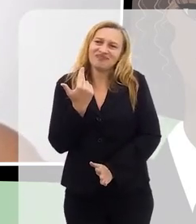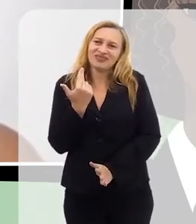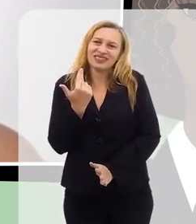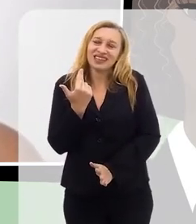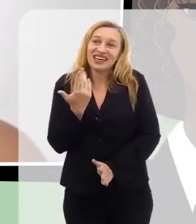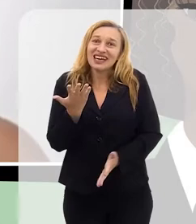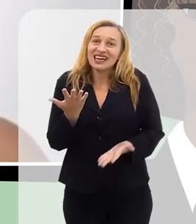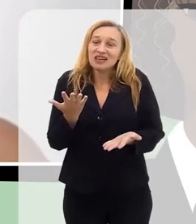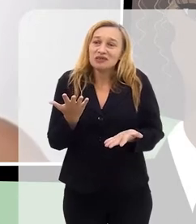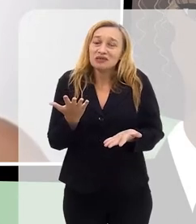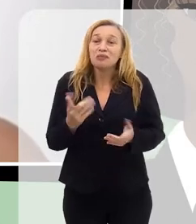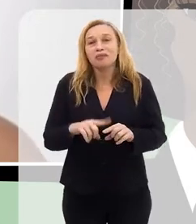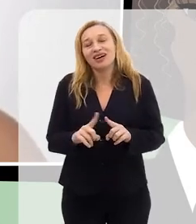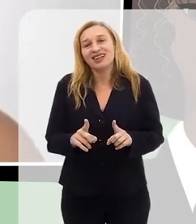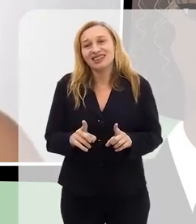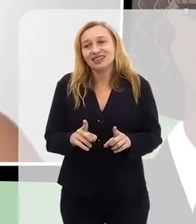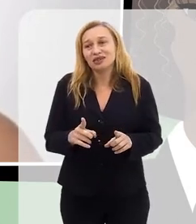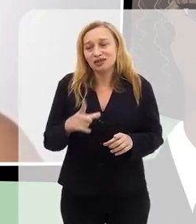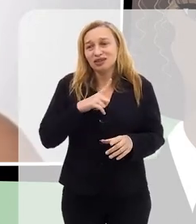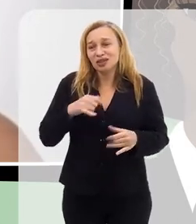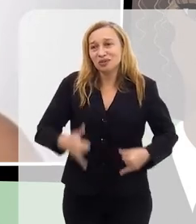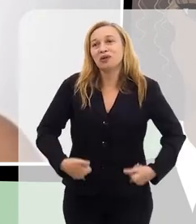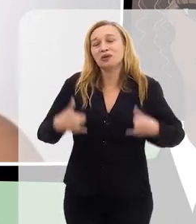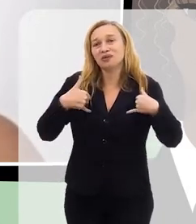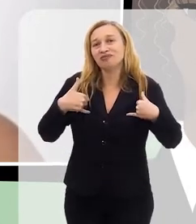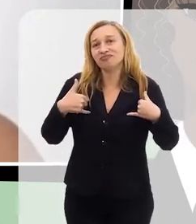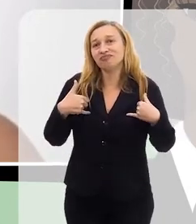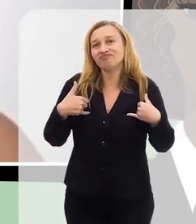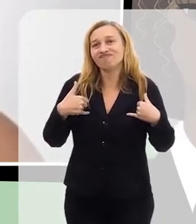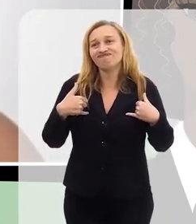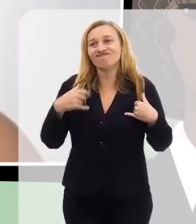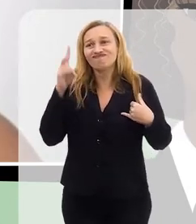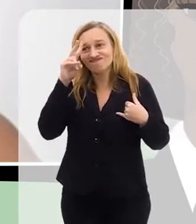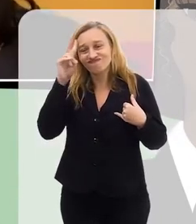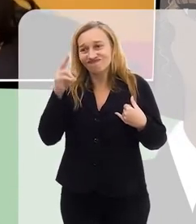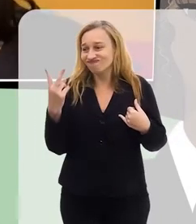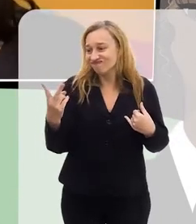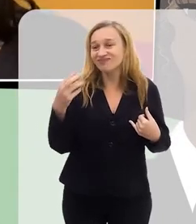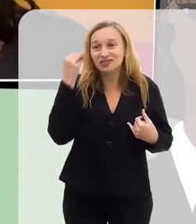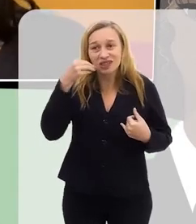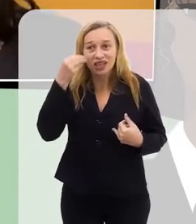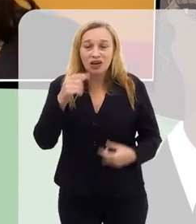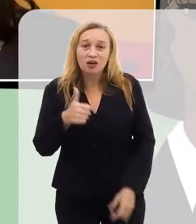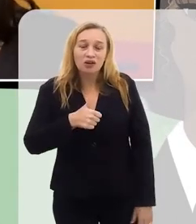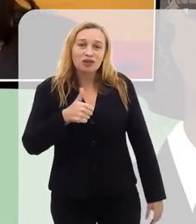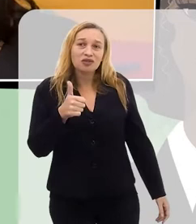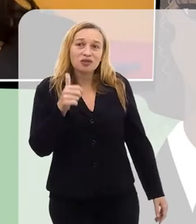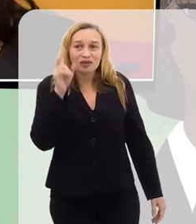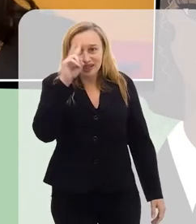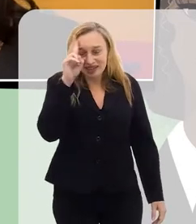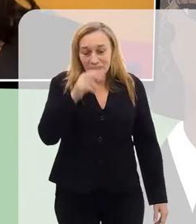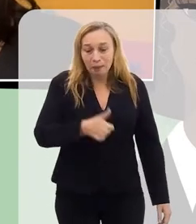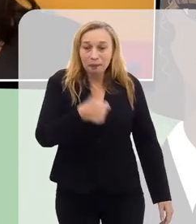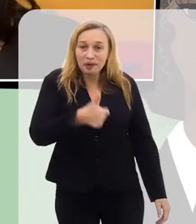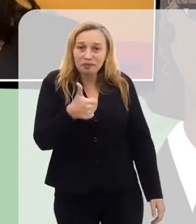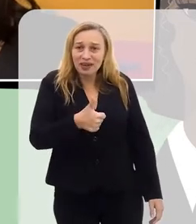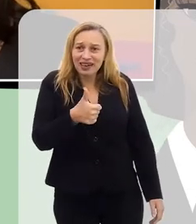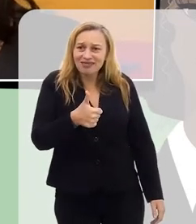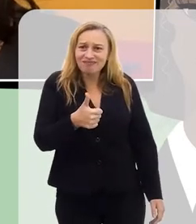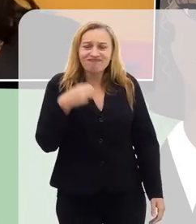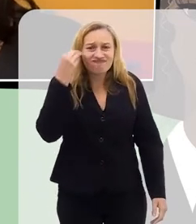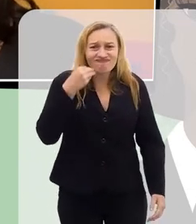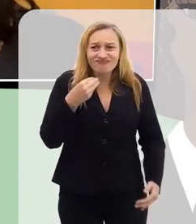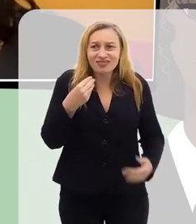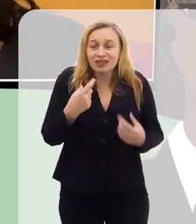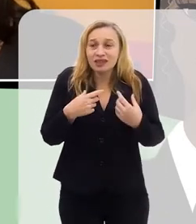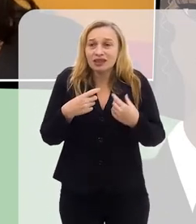intervenção, mas eu tenho orgulho de lembrar dessas duas experiências. Quando eu lembro da minha primeira experiência, eu tenho pavor, eu